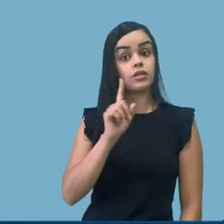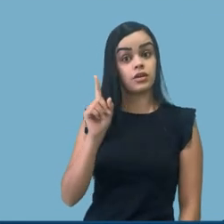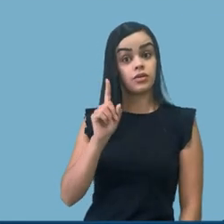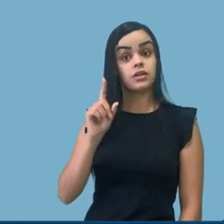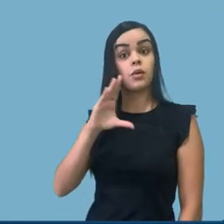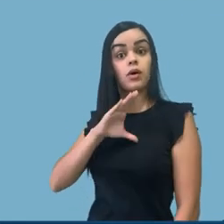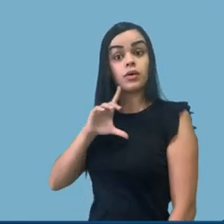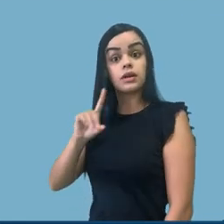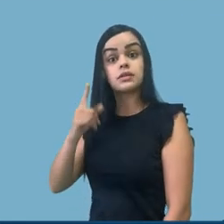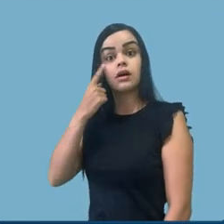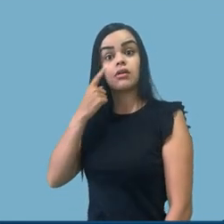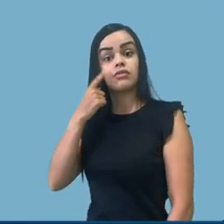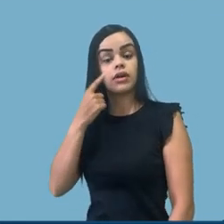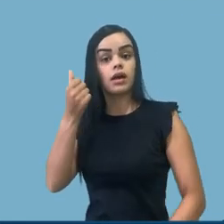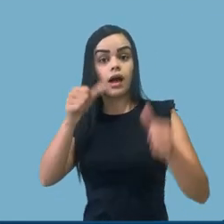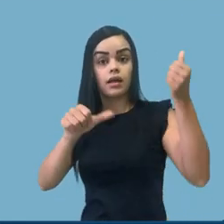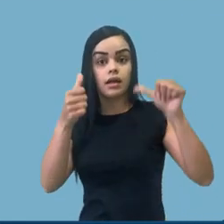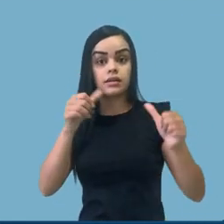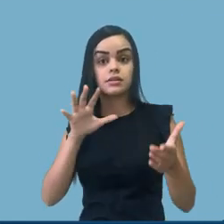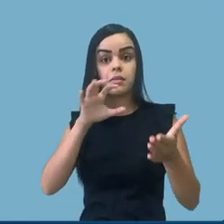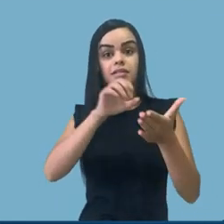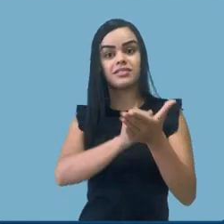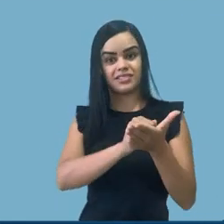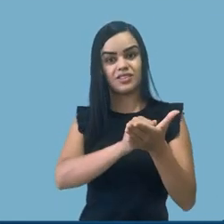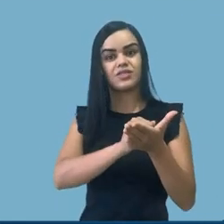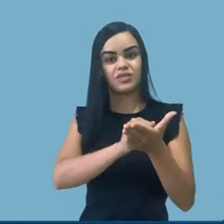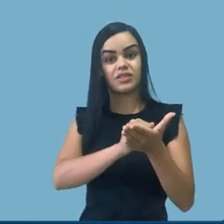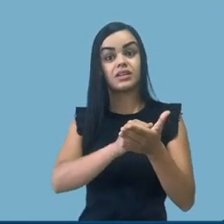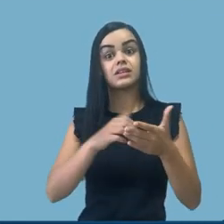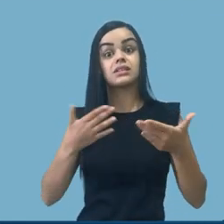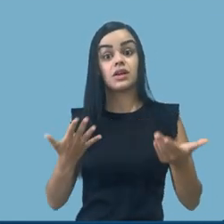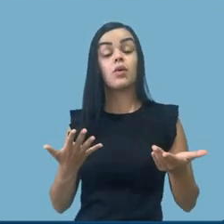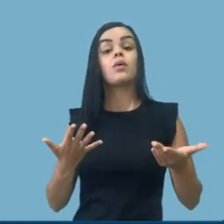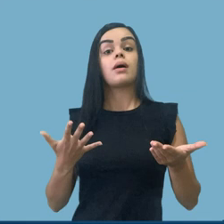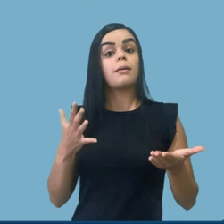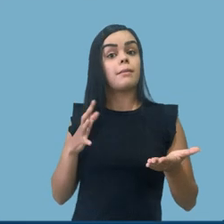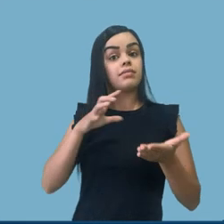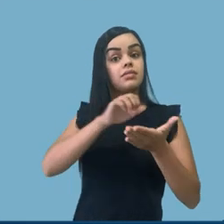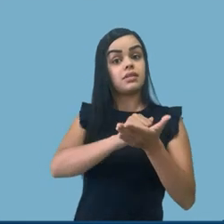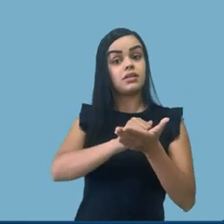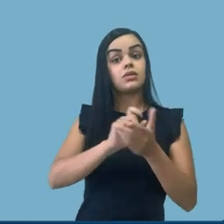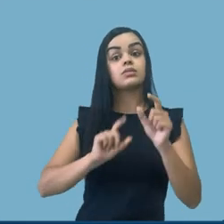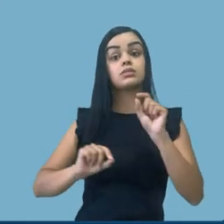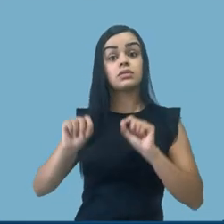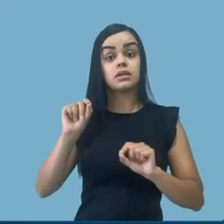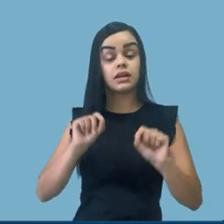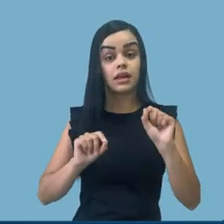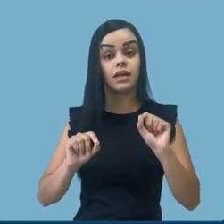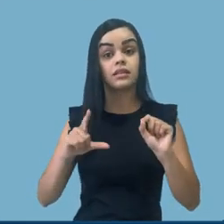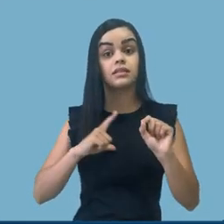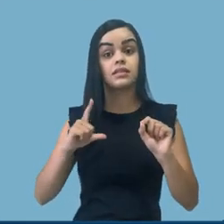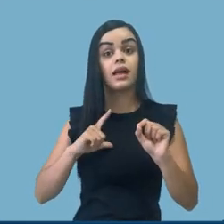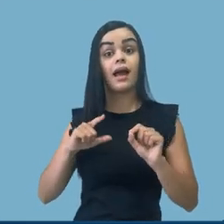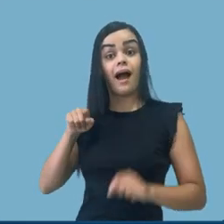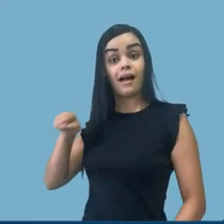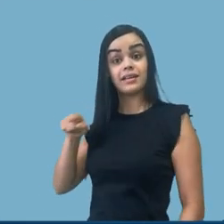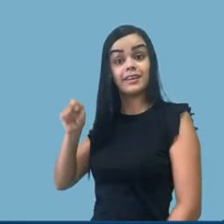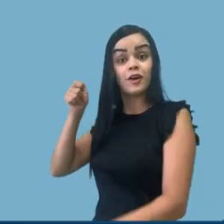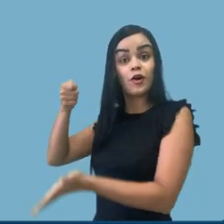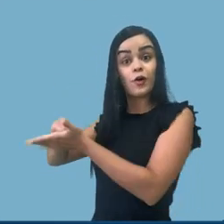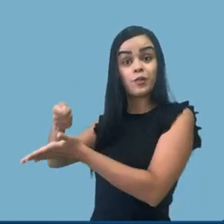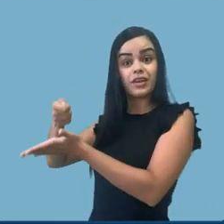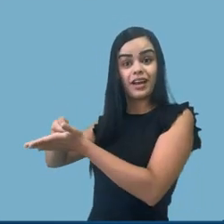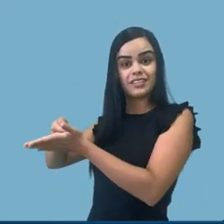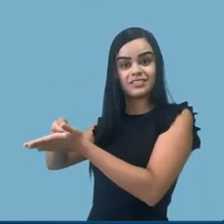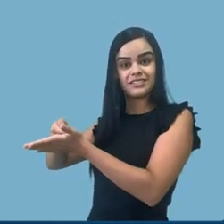garantia das matrículas. É importante destacar que a garantia das matrículas pressupõe uma obrigatoriedade na